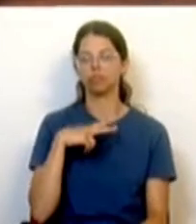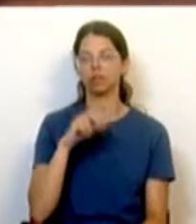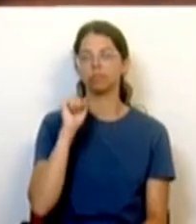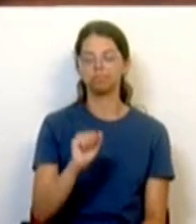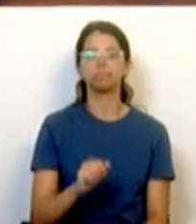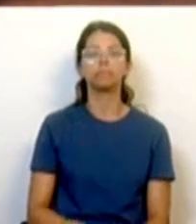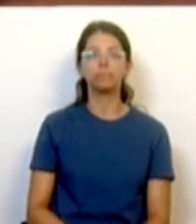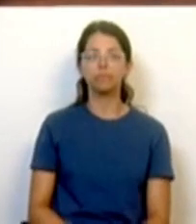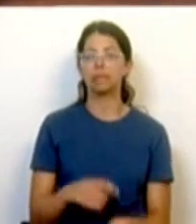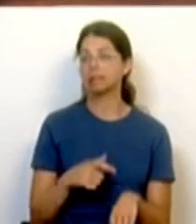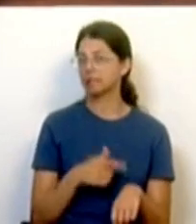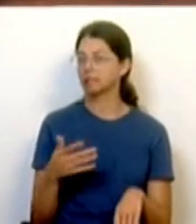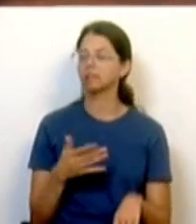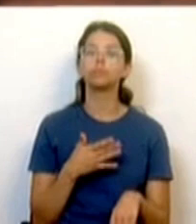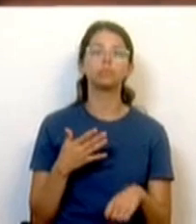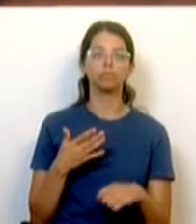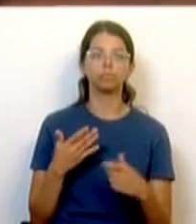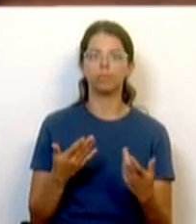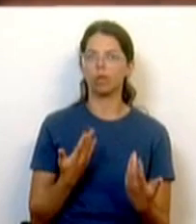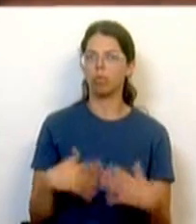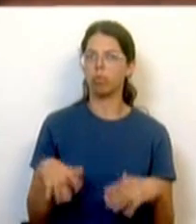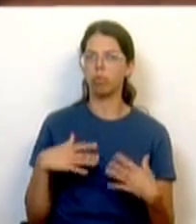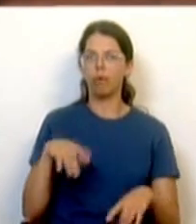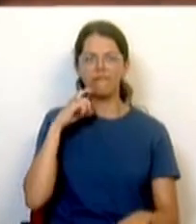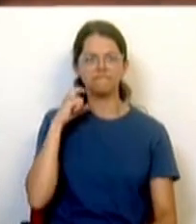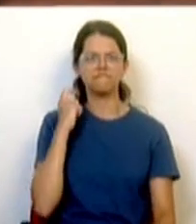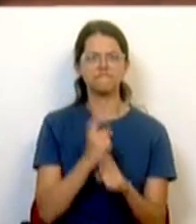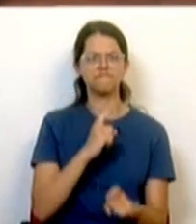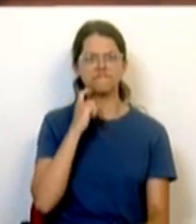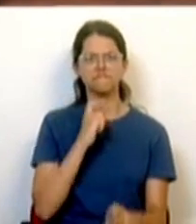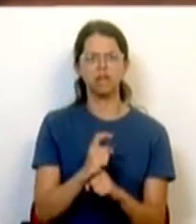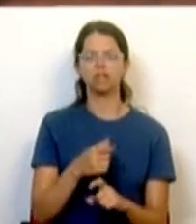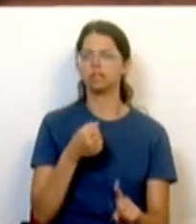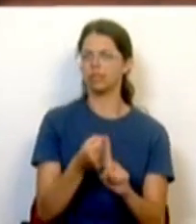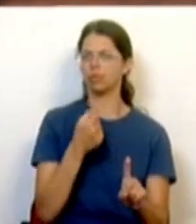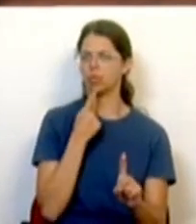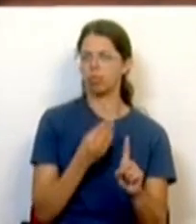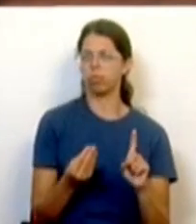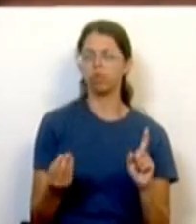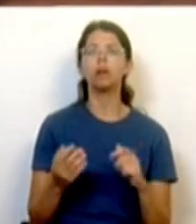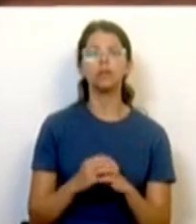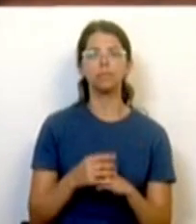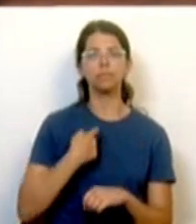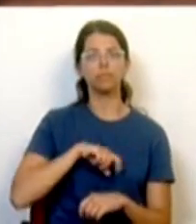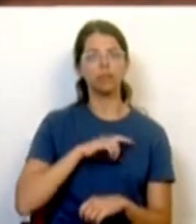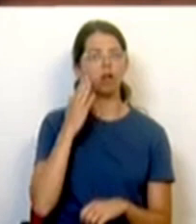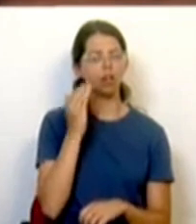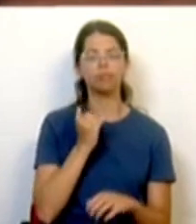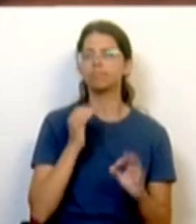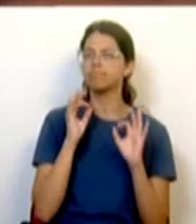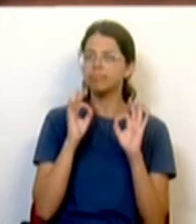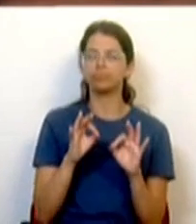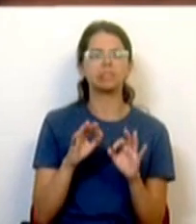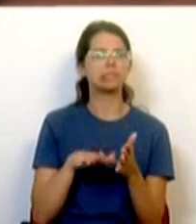tempos têm sido tempos de enorme exigência, tempos de enormes desafios, em que temos procurado a cada momento